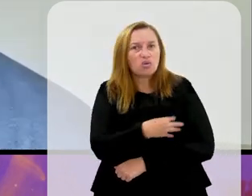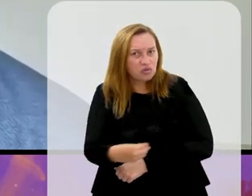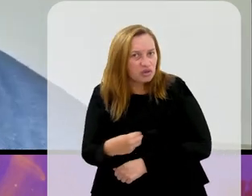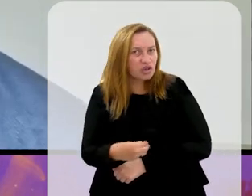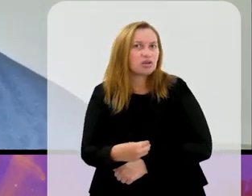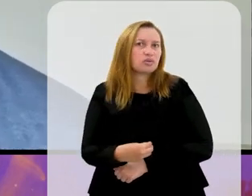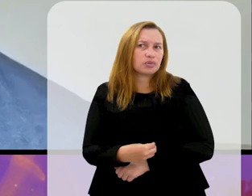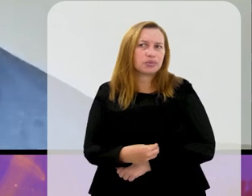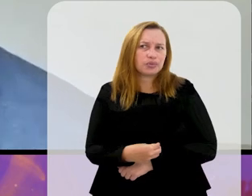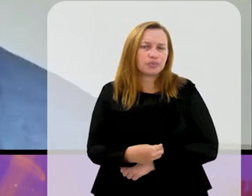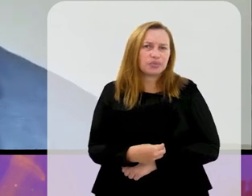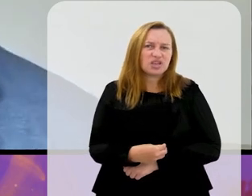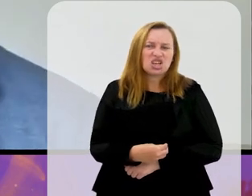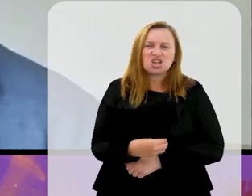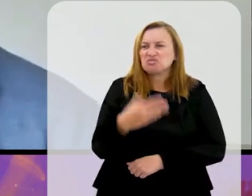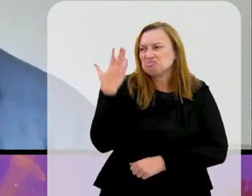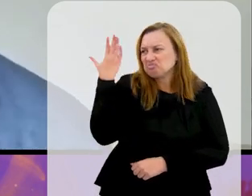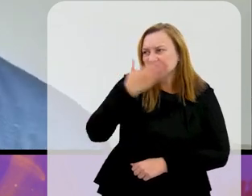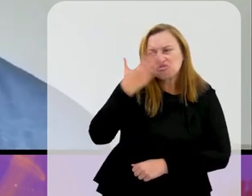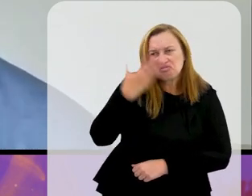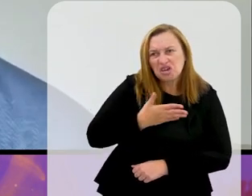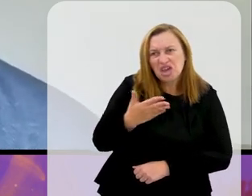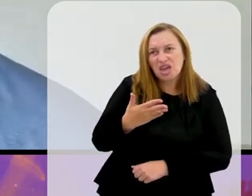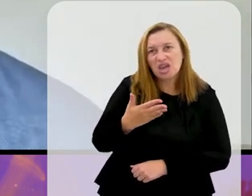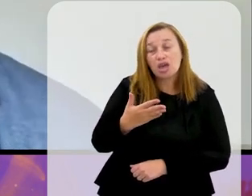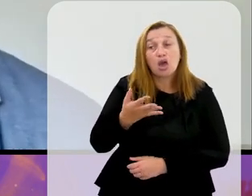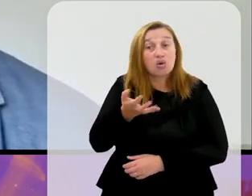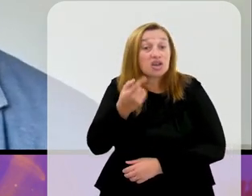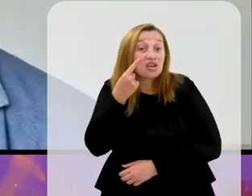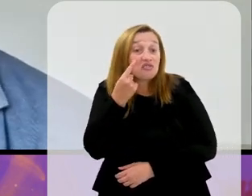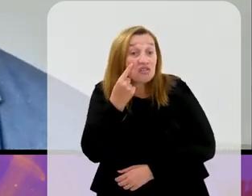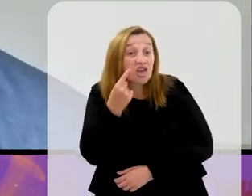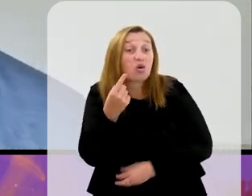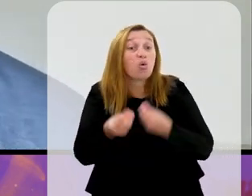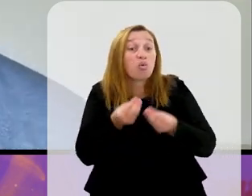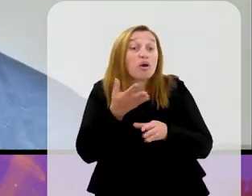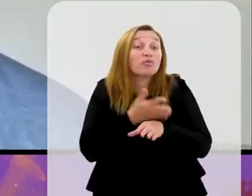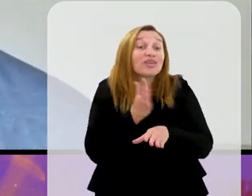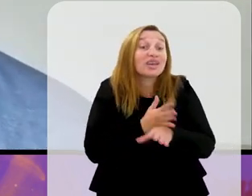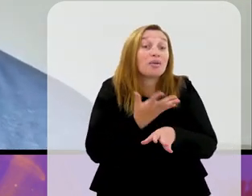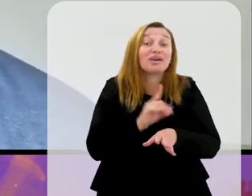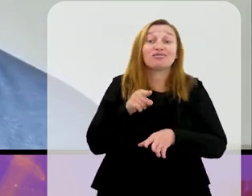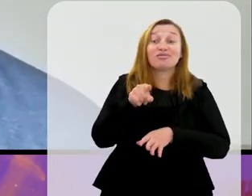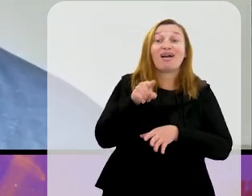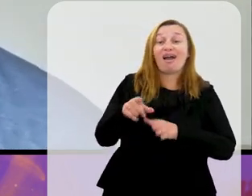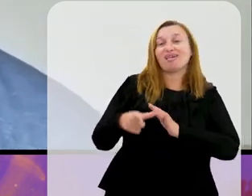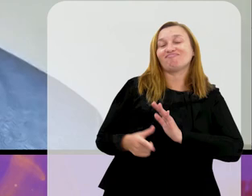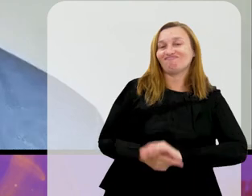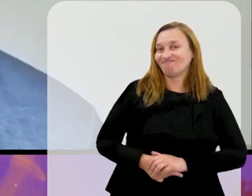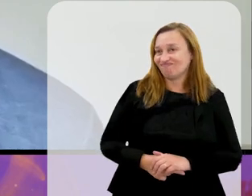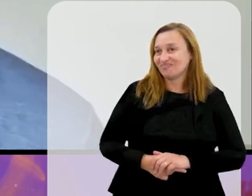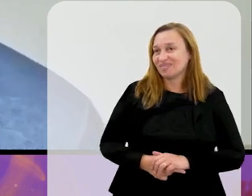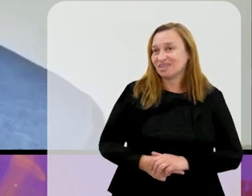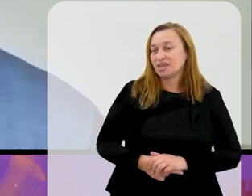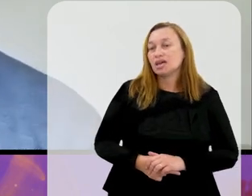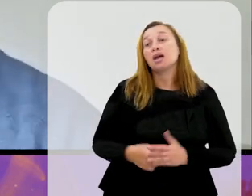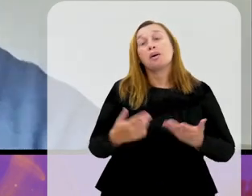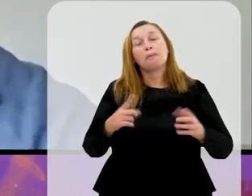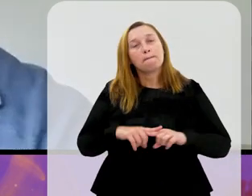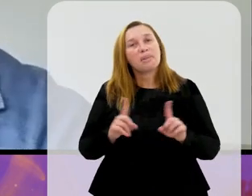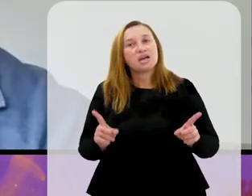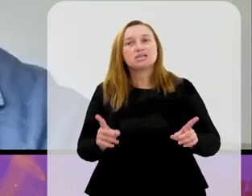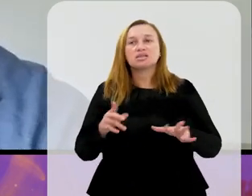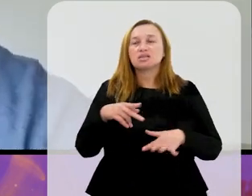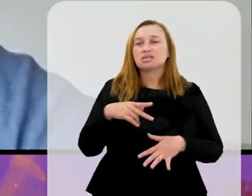sempre falando mais é o Emiliano. A gente não vê, não tá lá pra... Queria ser uma mosquinha pra ir lá ver a preleção dele antes dos jogos. Mas eu